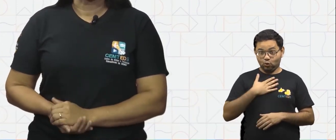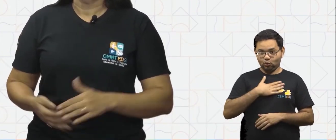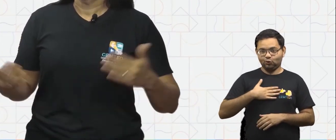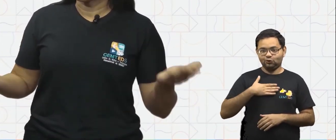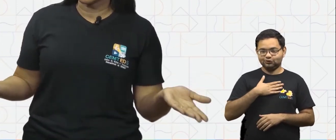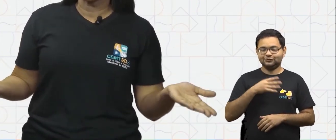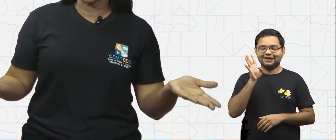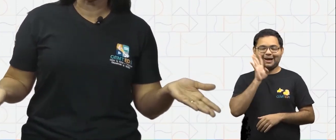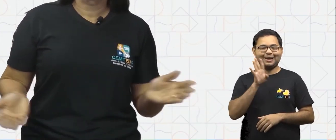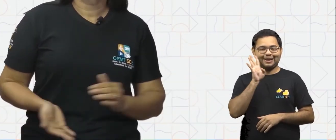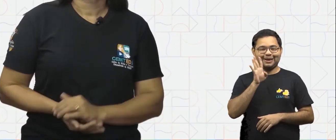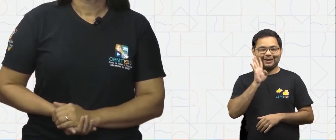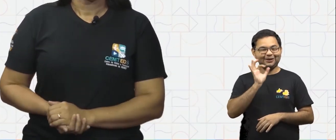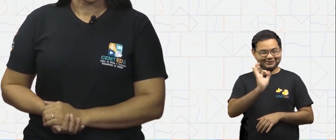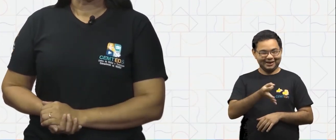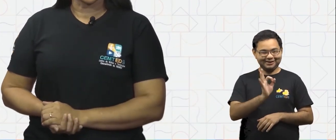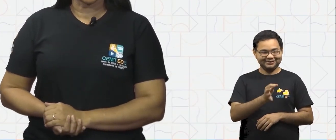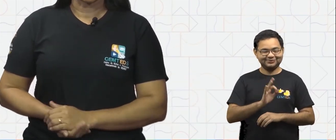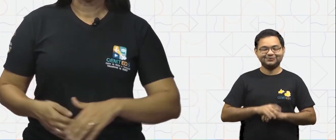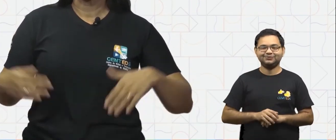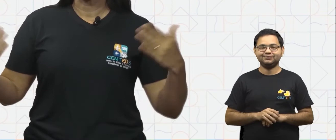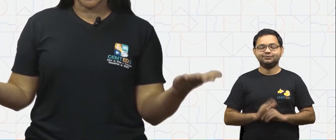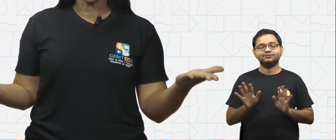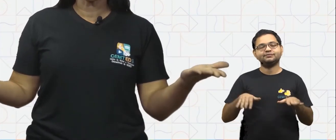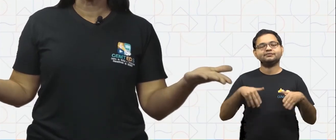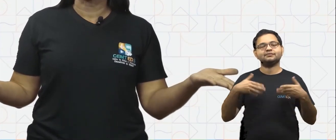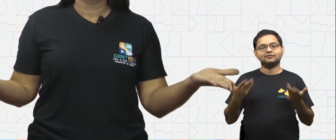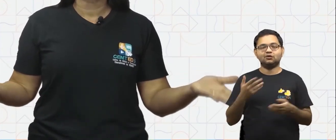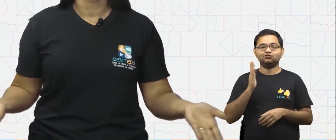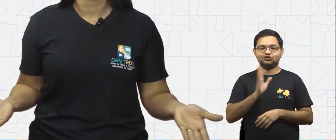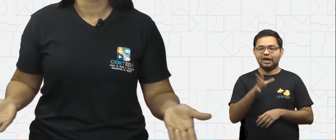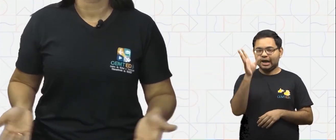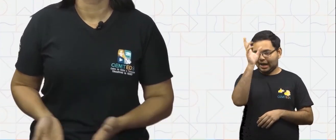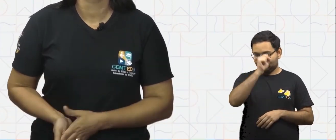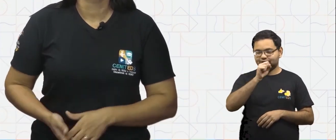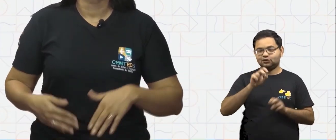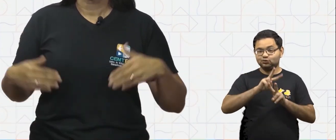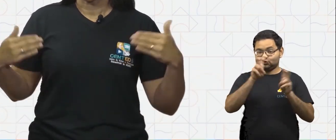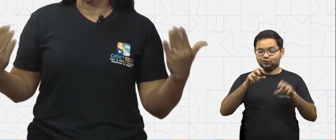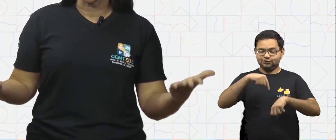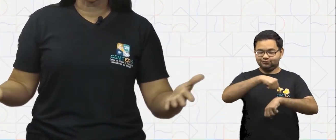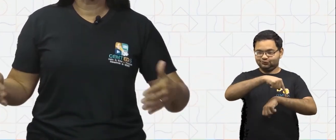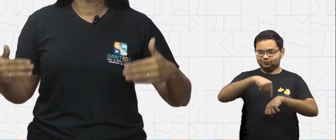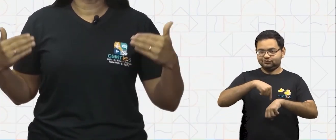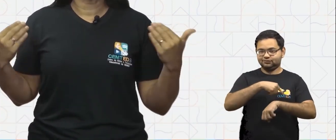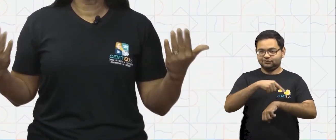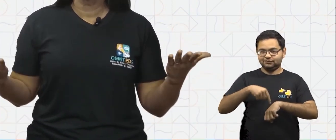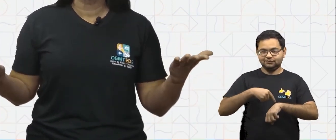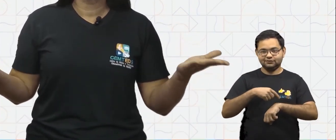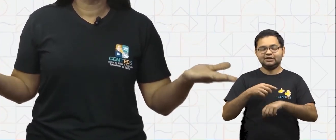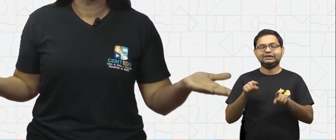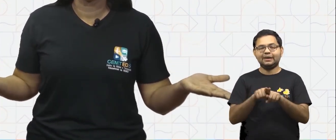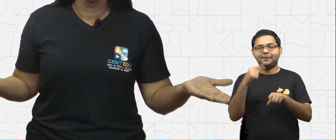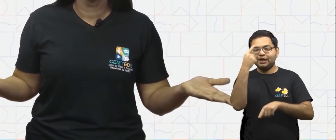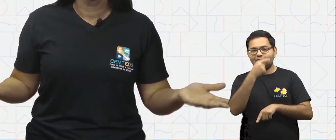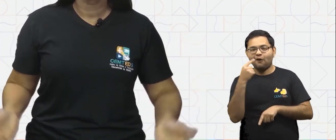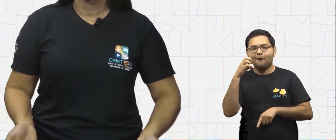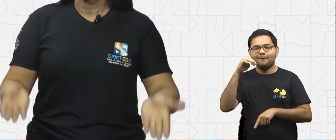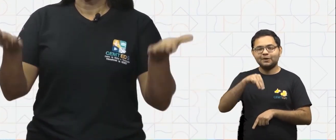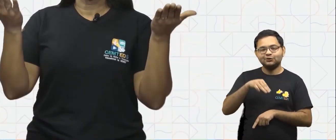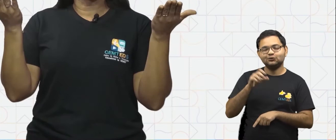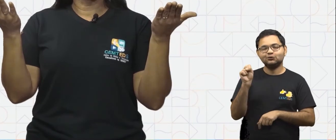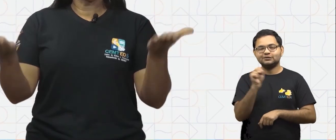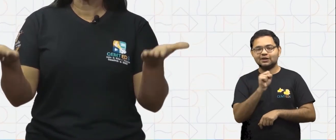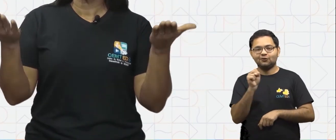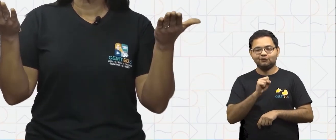Legal, não é mesmo? Agora, que já aprendemos sobre o relógio, horas, minutos e segundos,